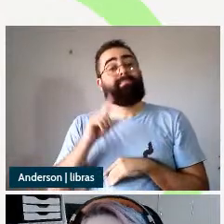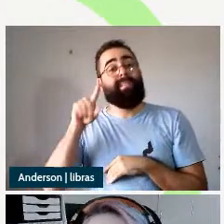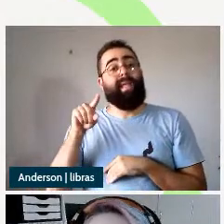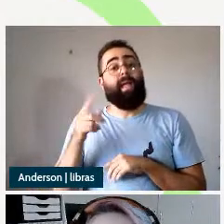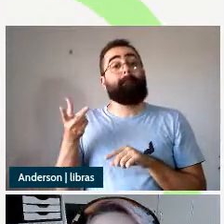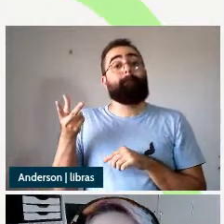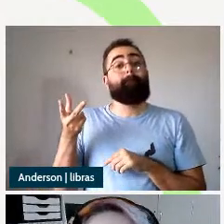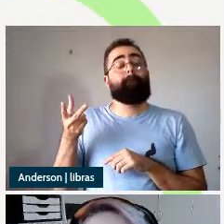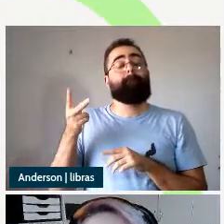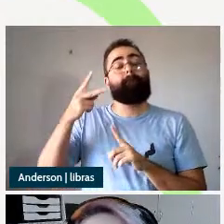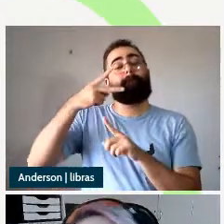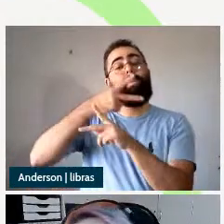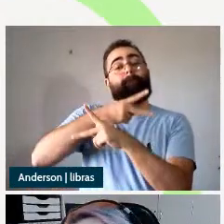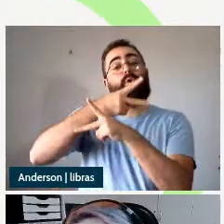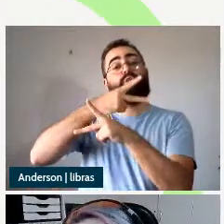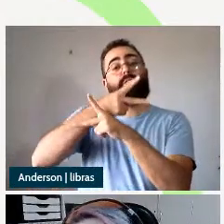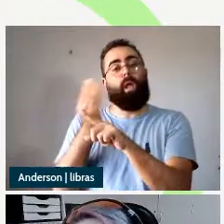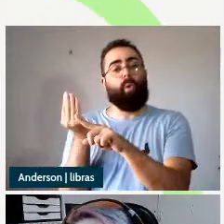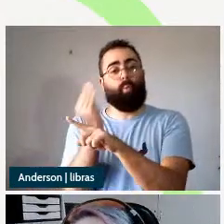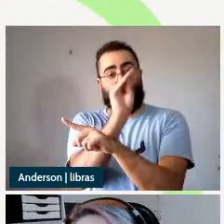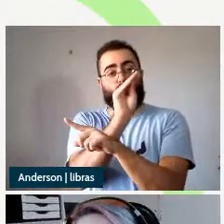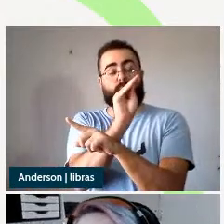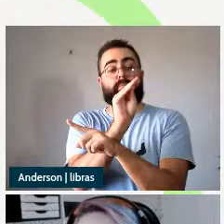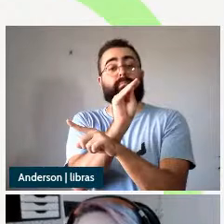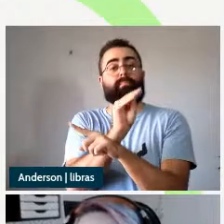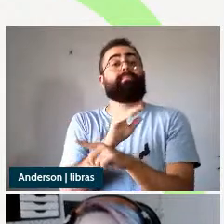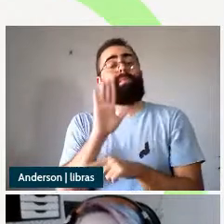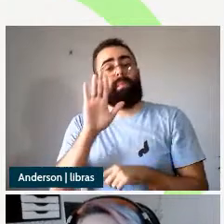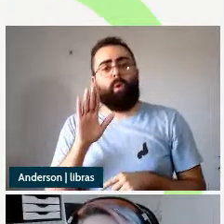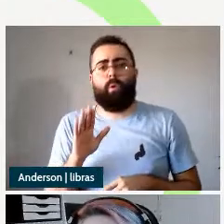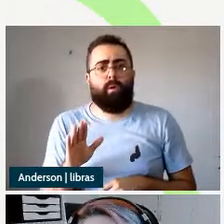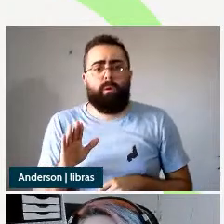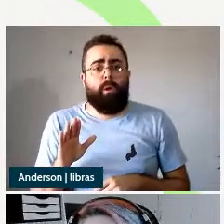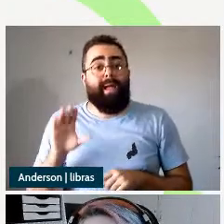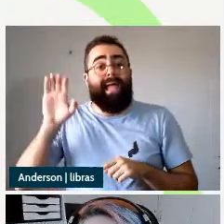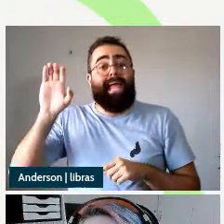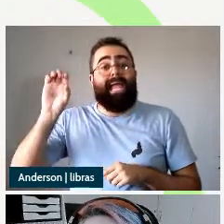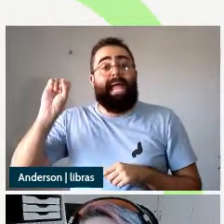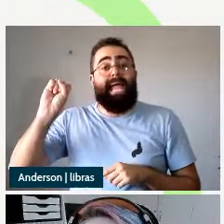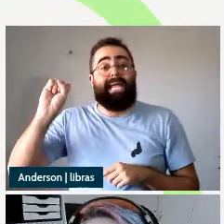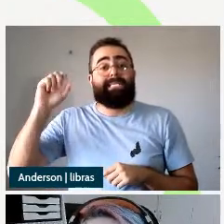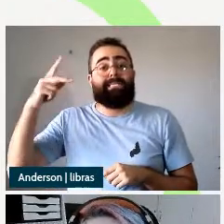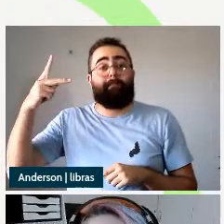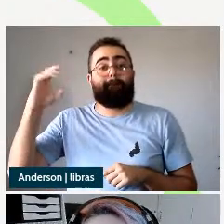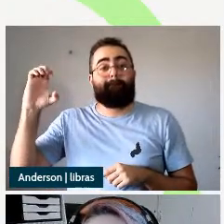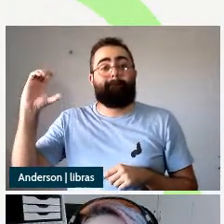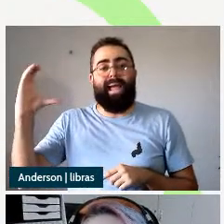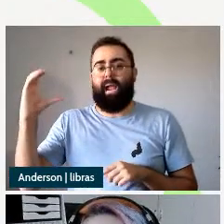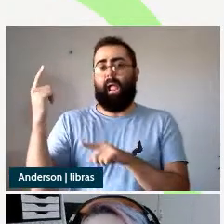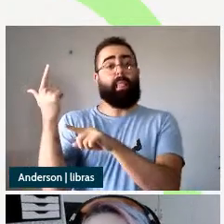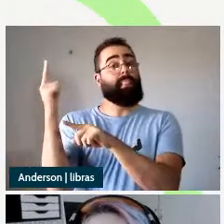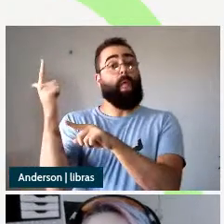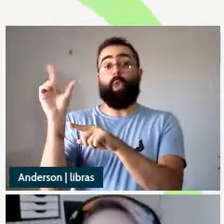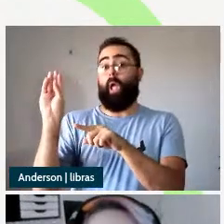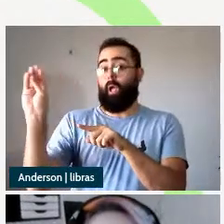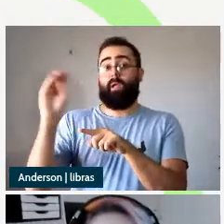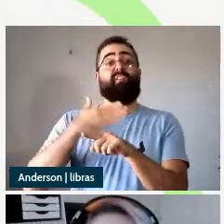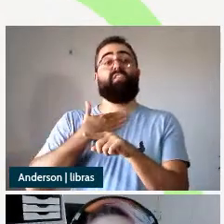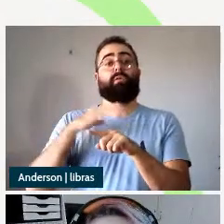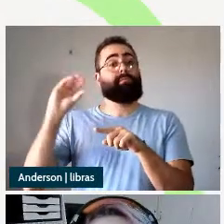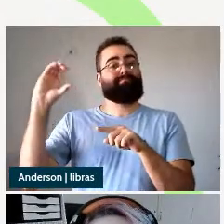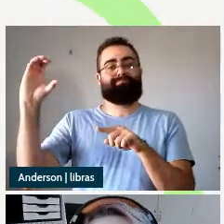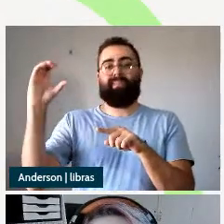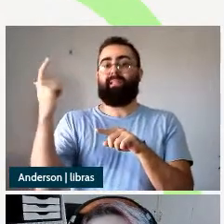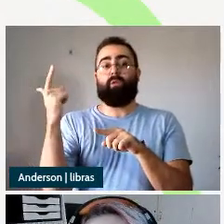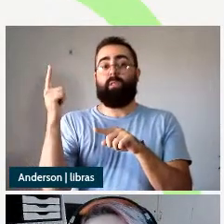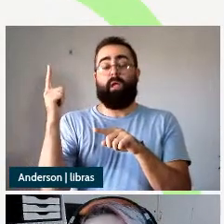e justamente por não ter um especificador esse voice não vai desencadear a